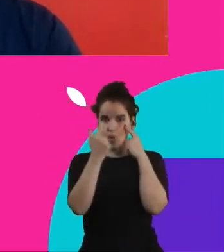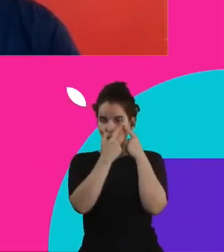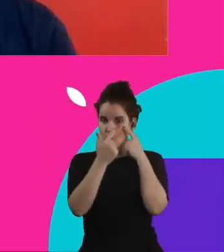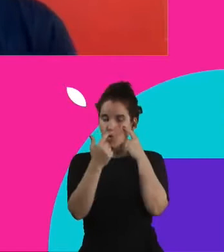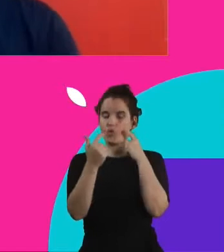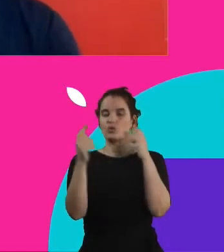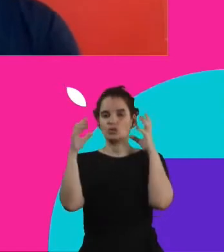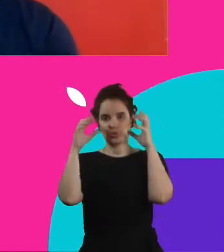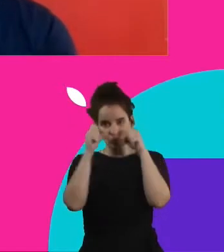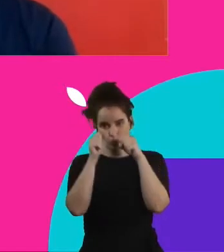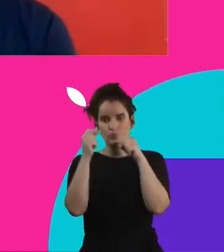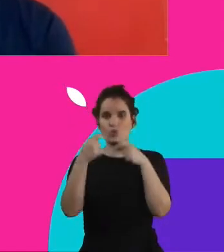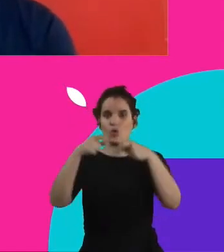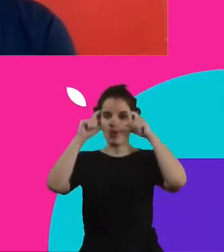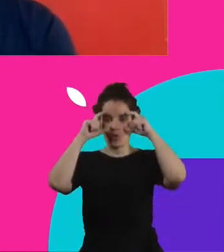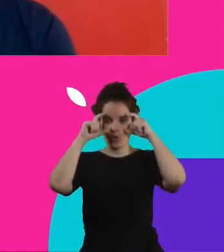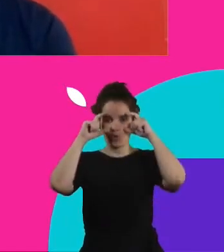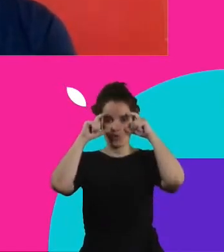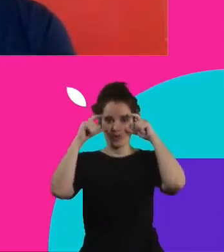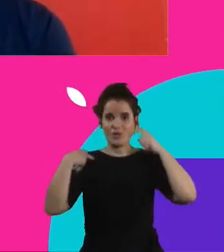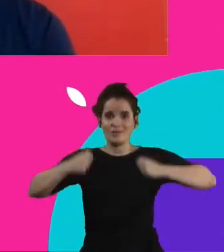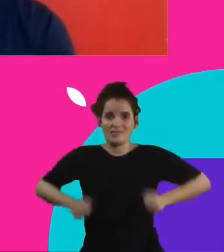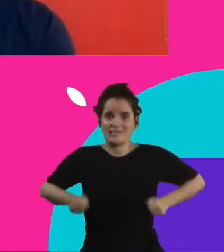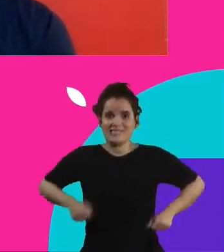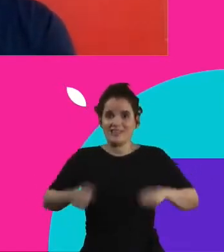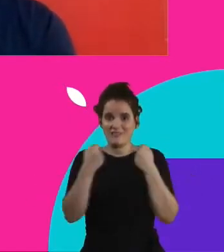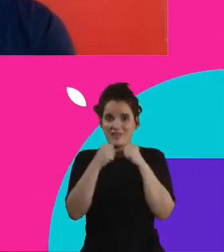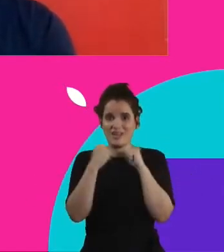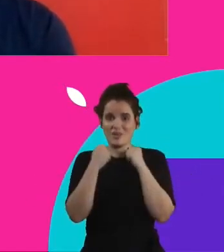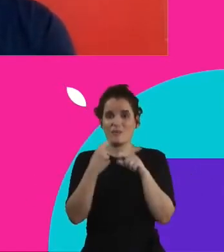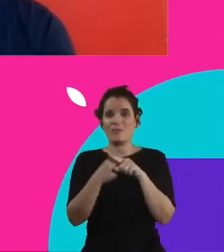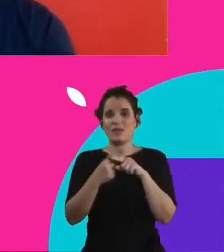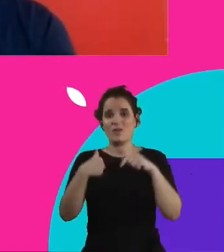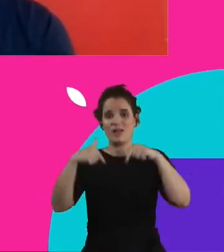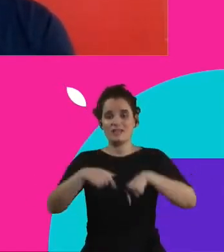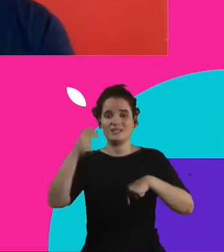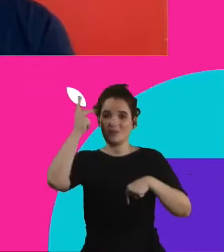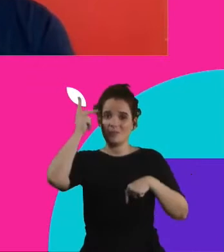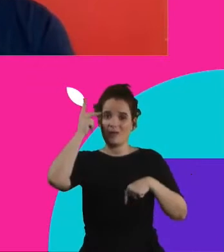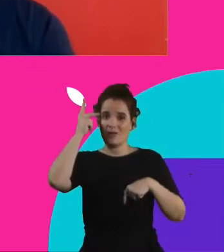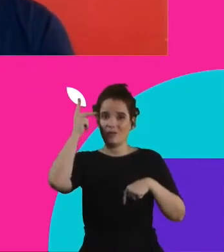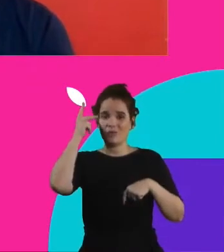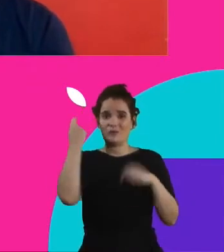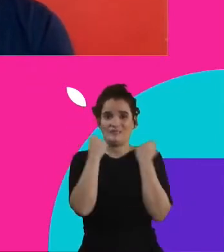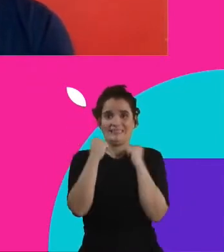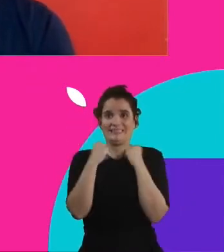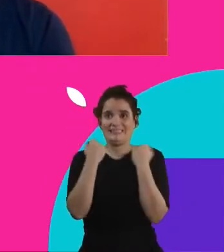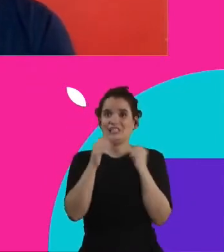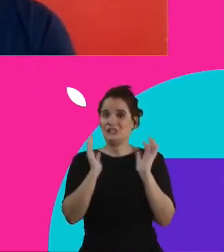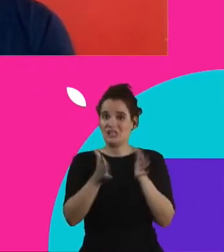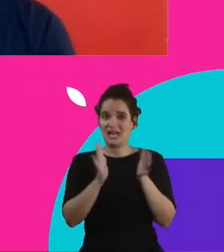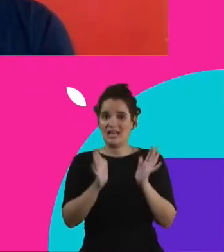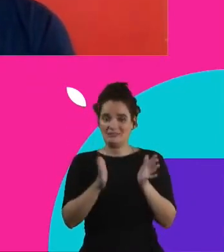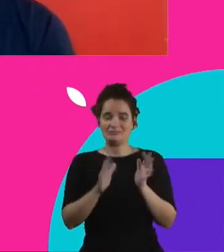escuros, estou de óculos, estou com muitas blusas de frio porque também estou aqui em São Paulo e o tempo, essa hora, já está